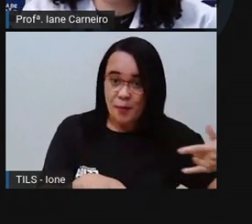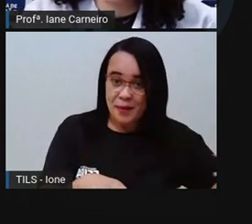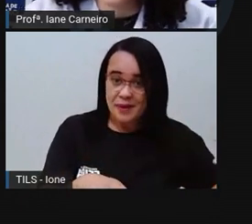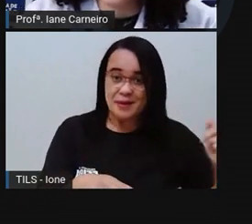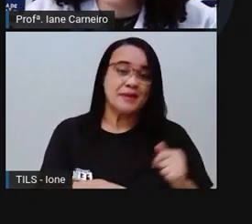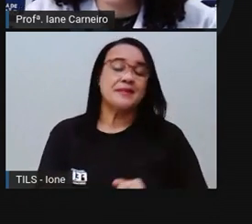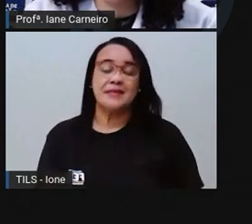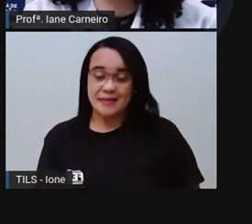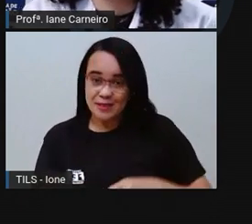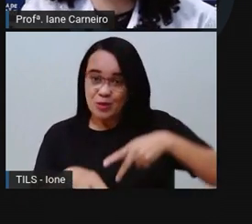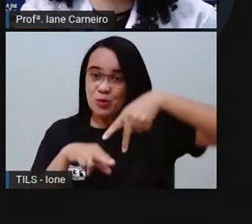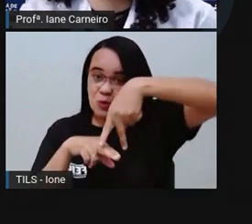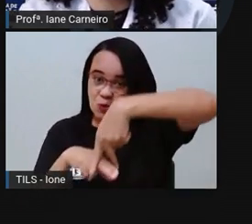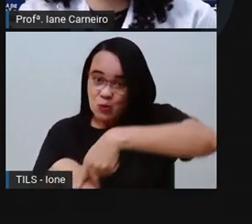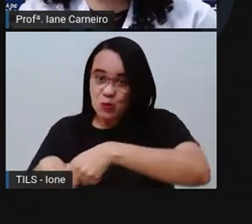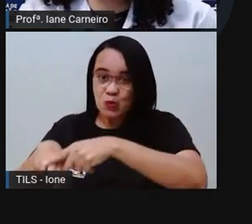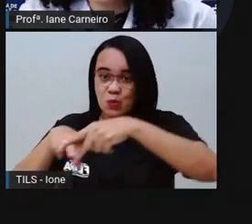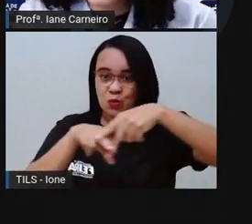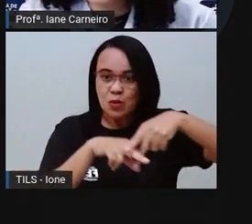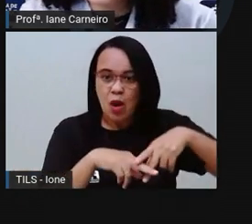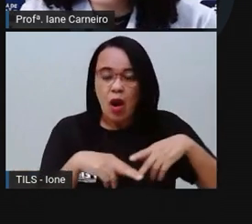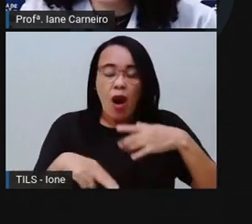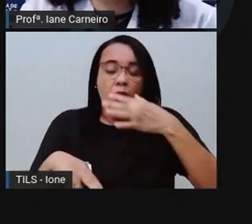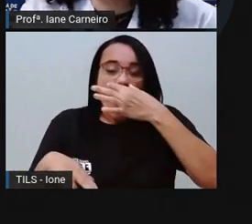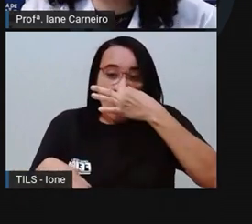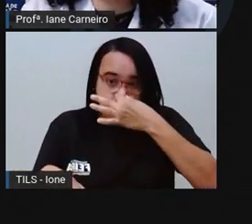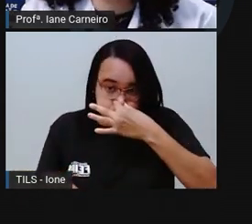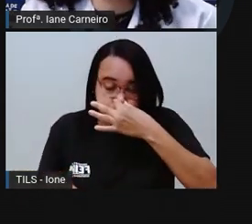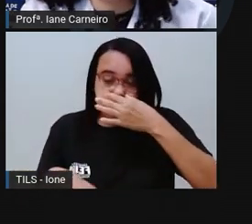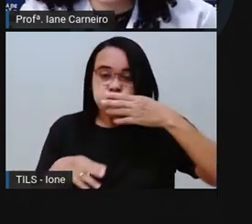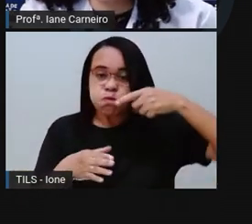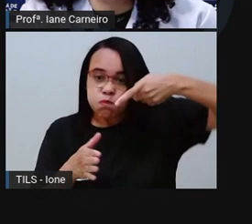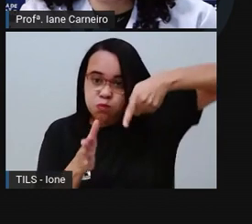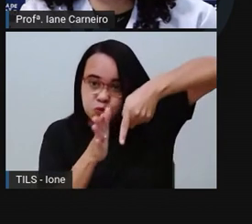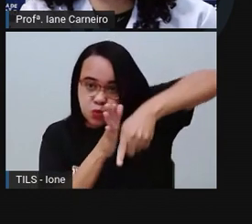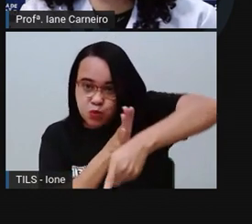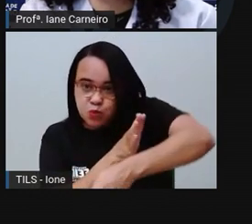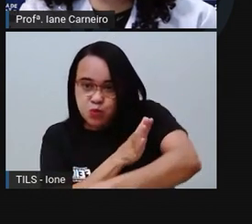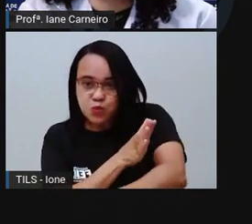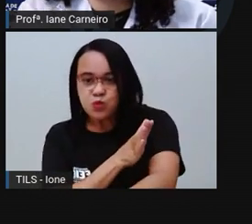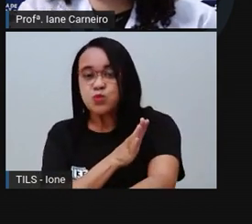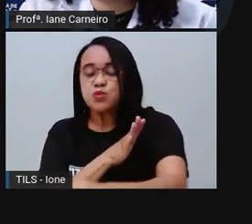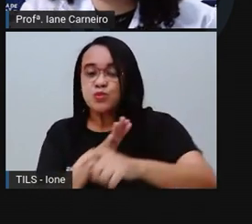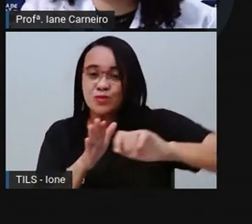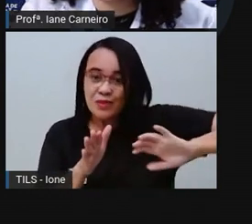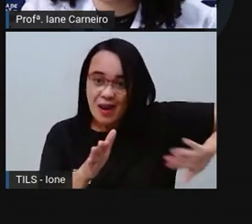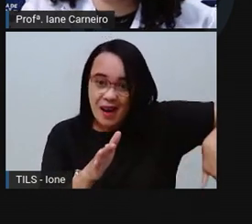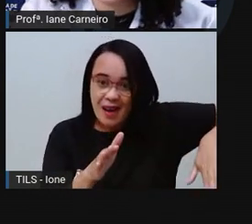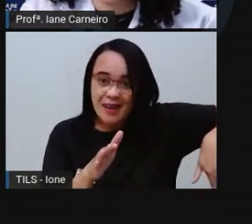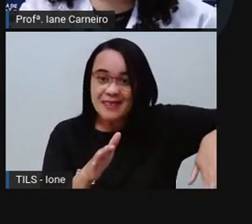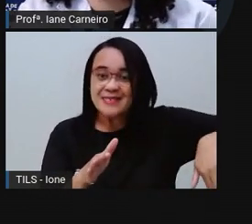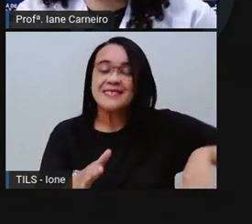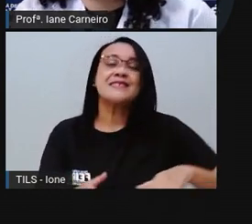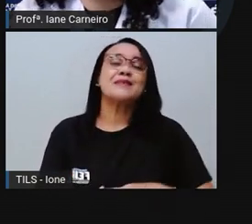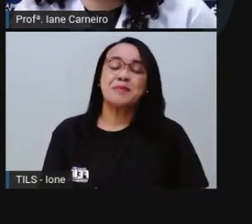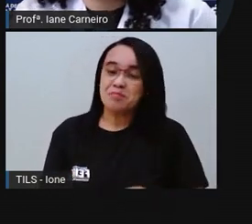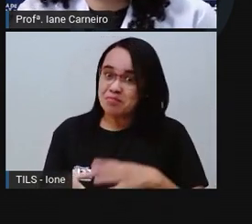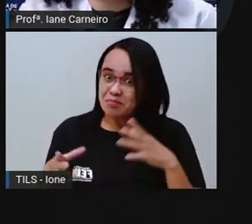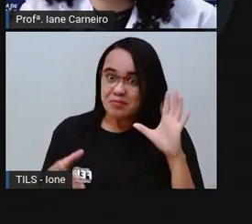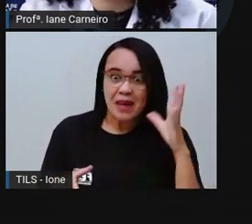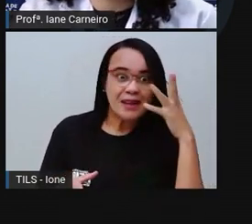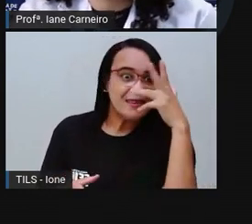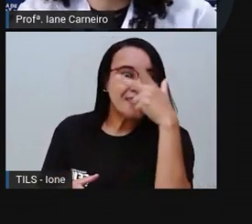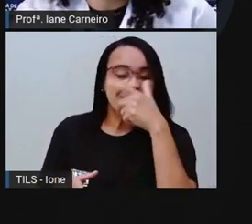costas do peixinho, prendeu a respiração e foi outra maravilha. Como era bonita, água azul,